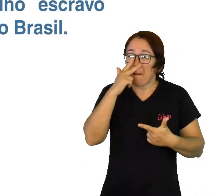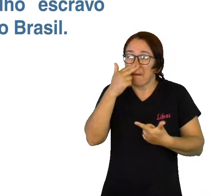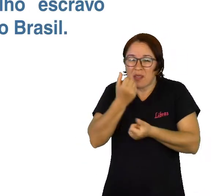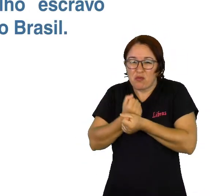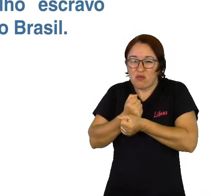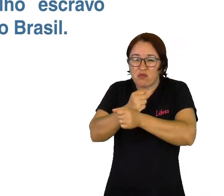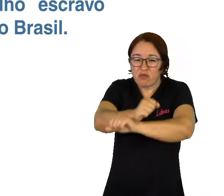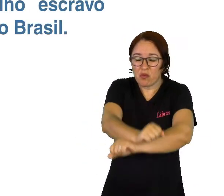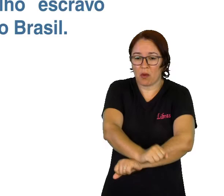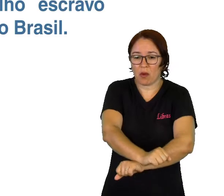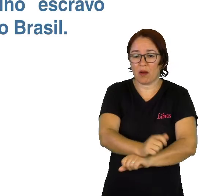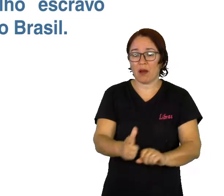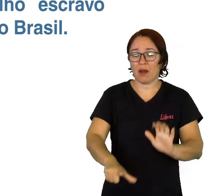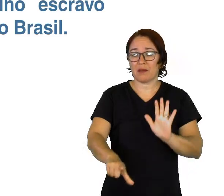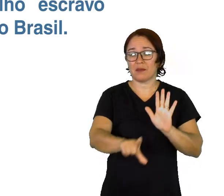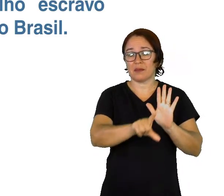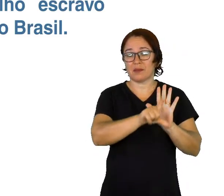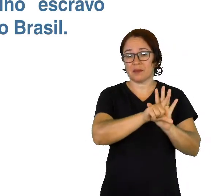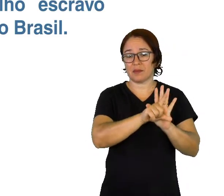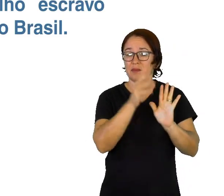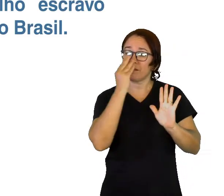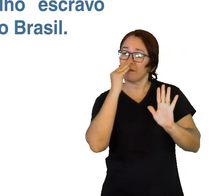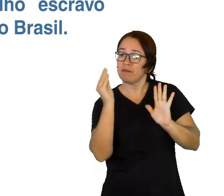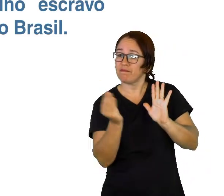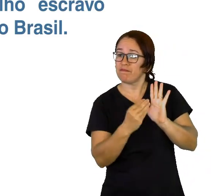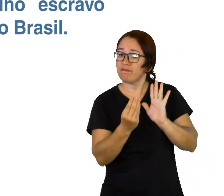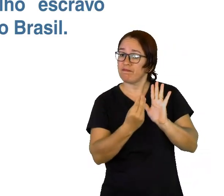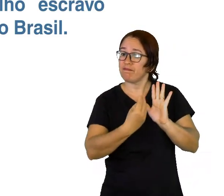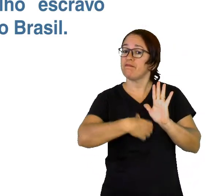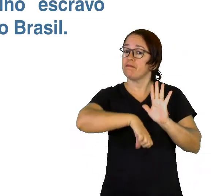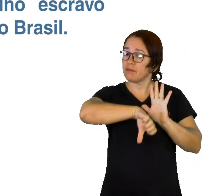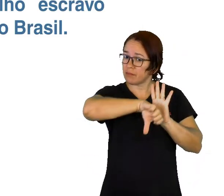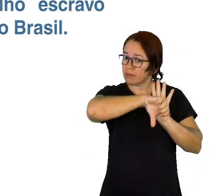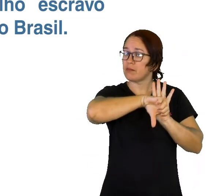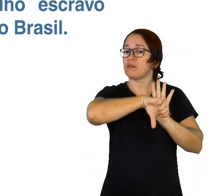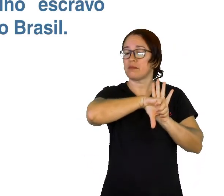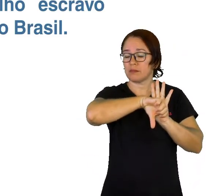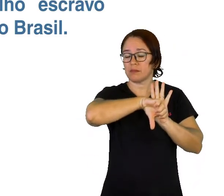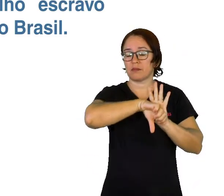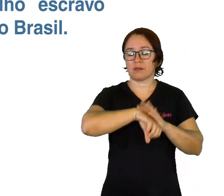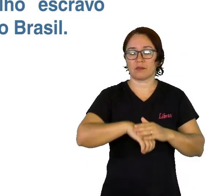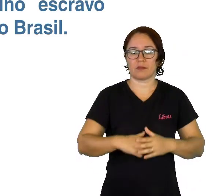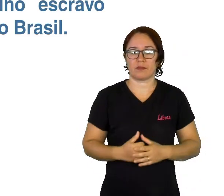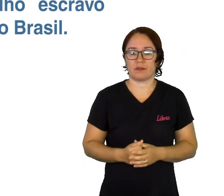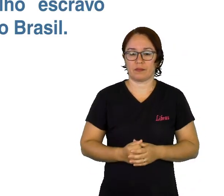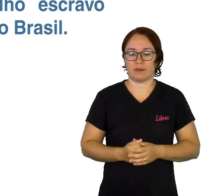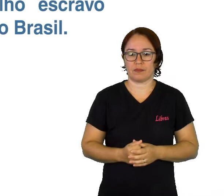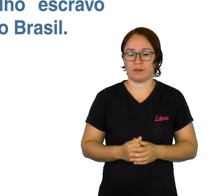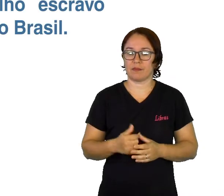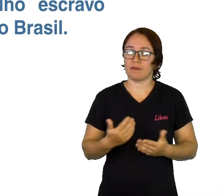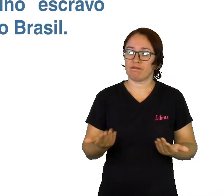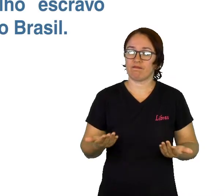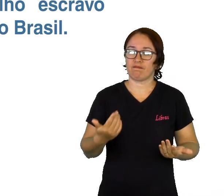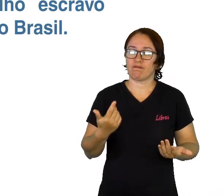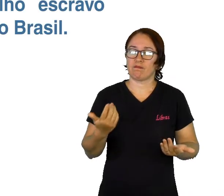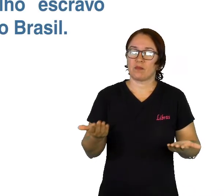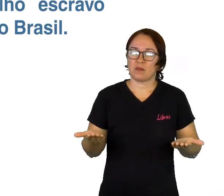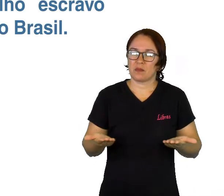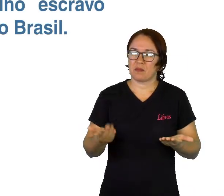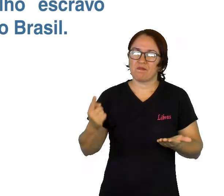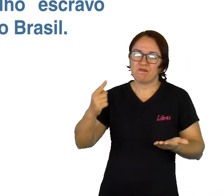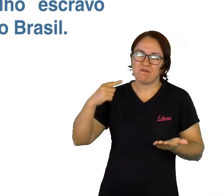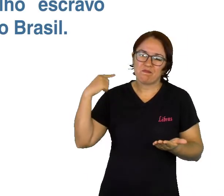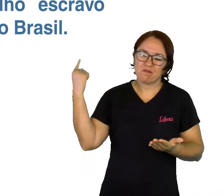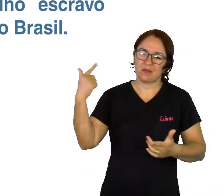Você está transgredindo uma lei. A lei dos direitos humanos. E o trabalho escravo ainda atinge